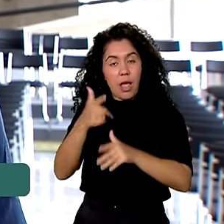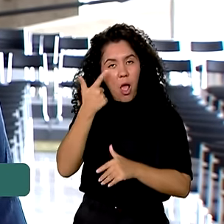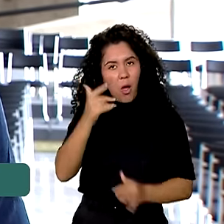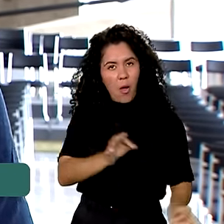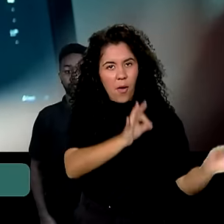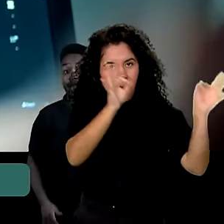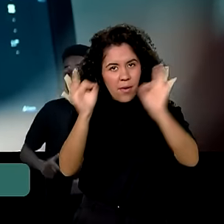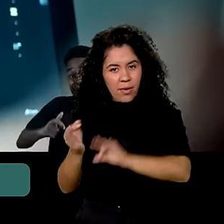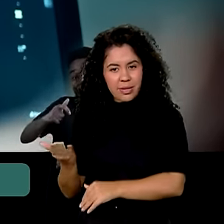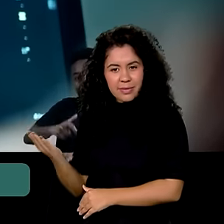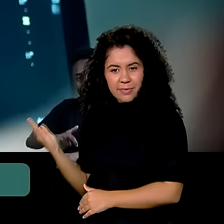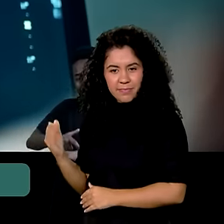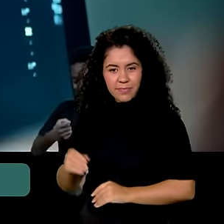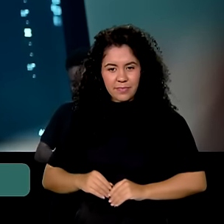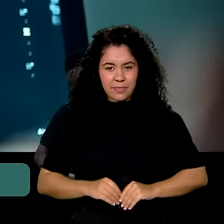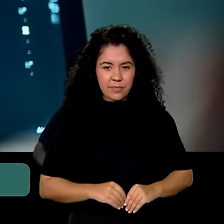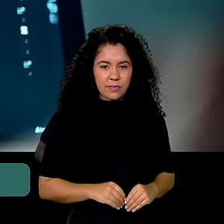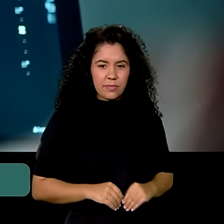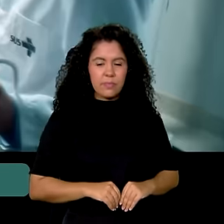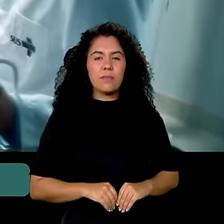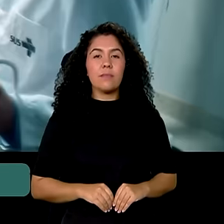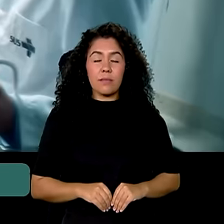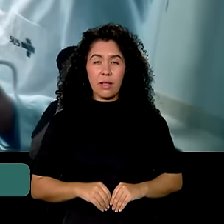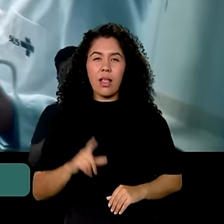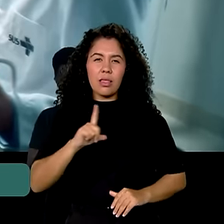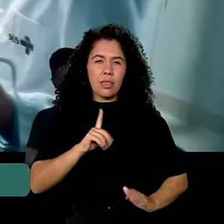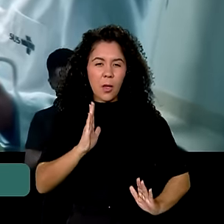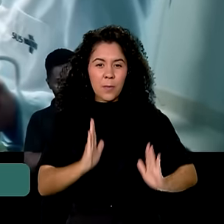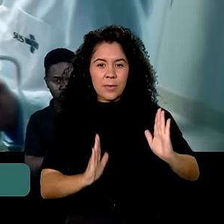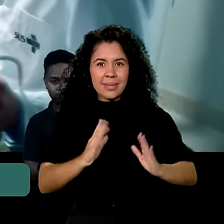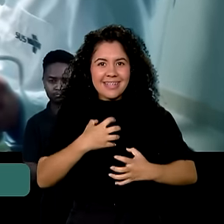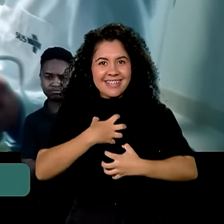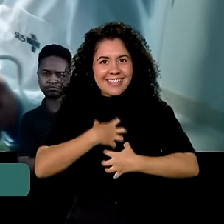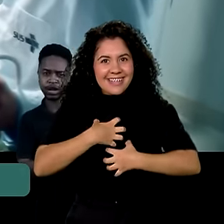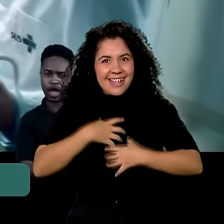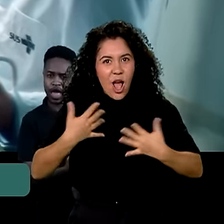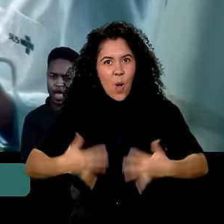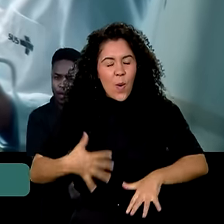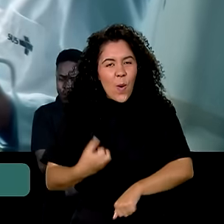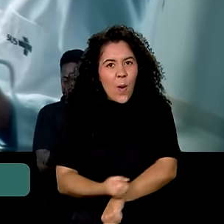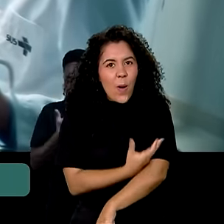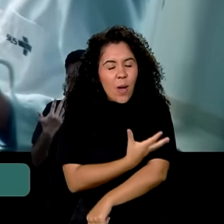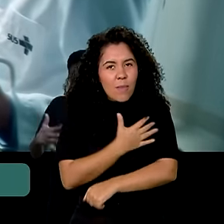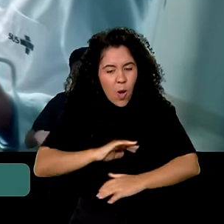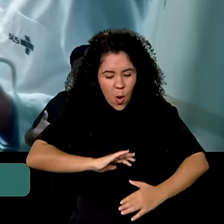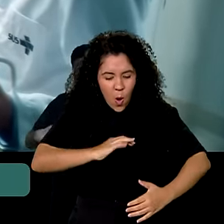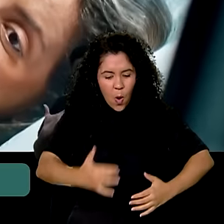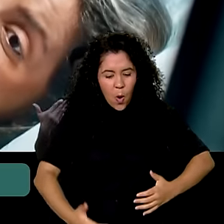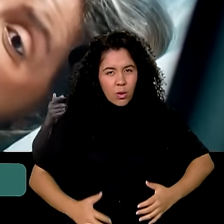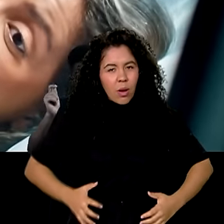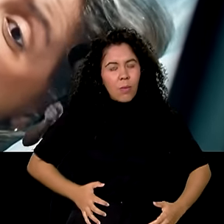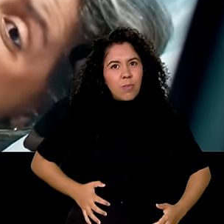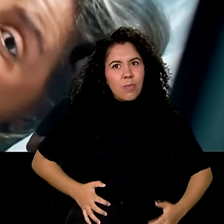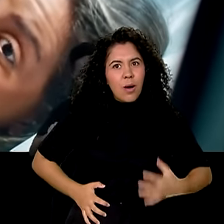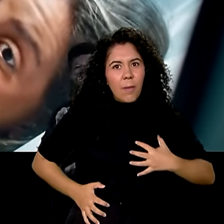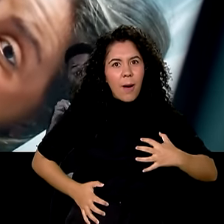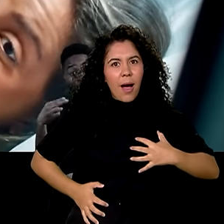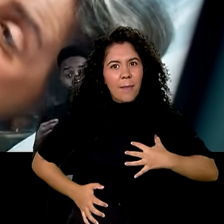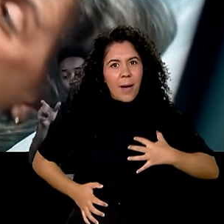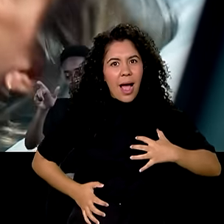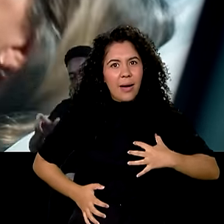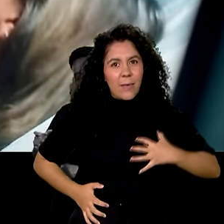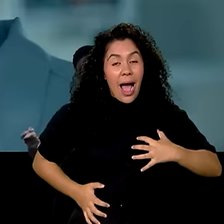Acompanhe. Tem momento mais emocionante que escutar o coração de um filho. Agora,